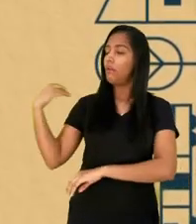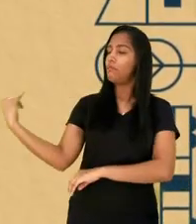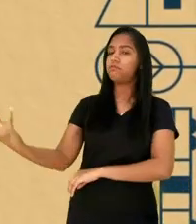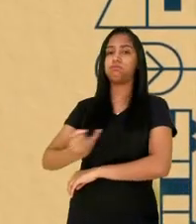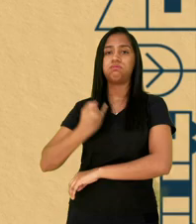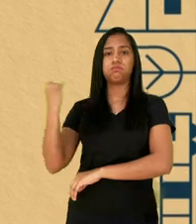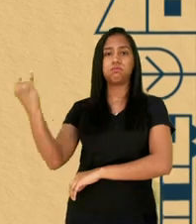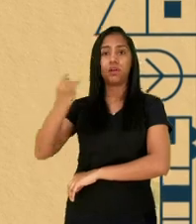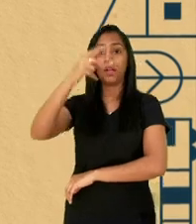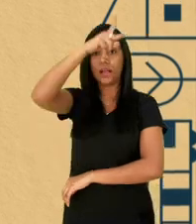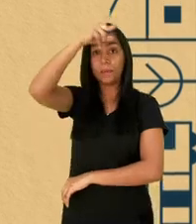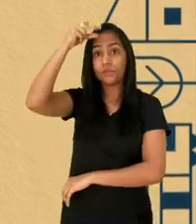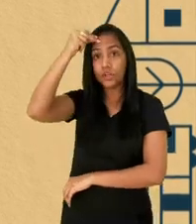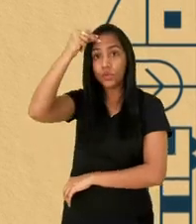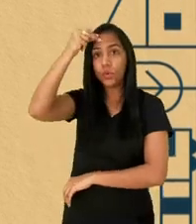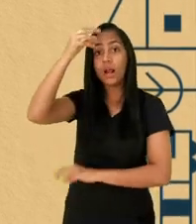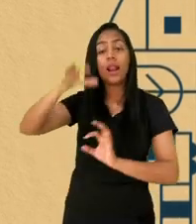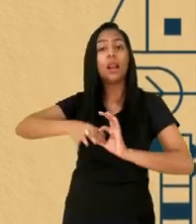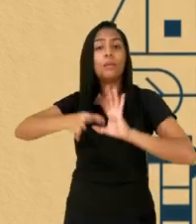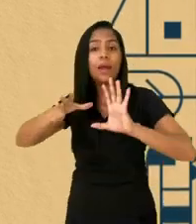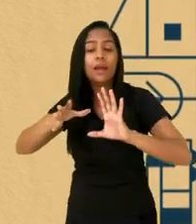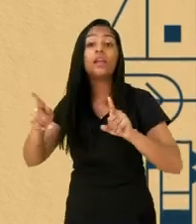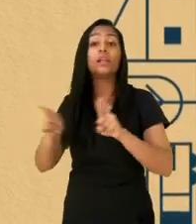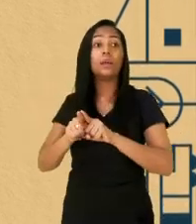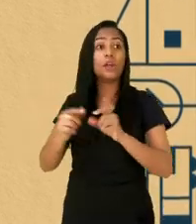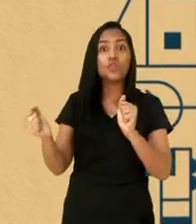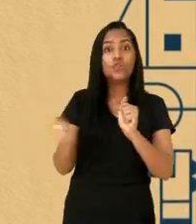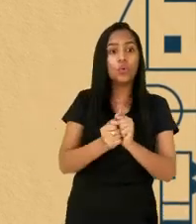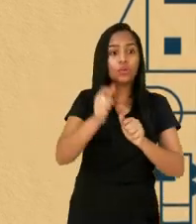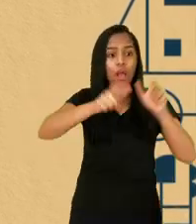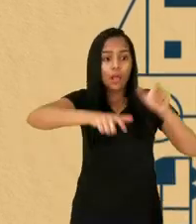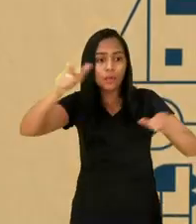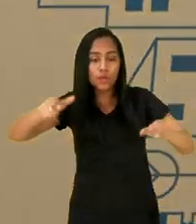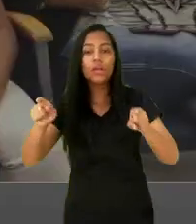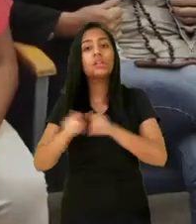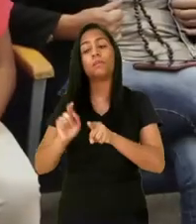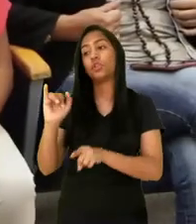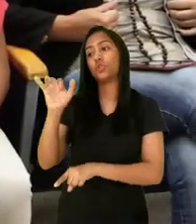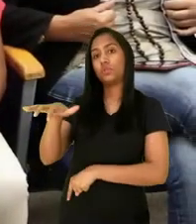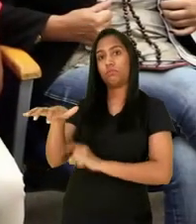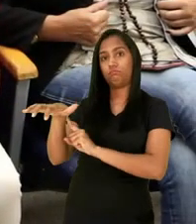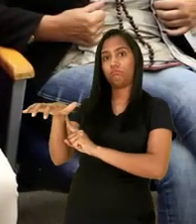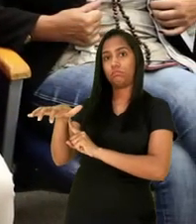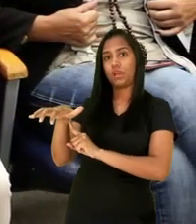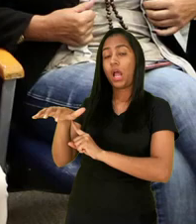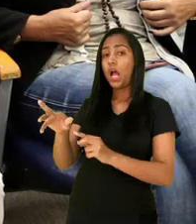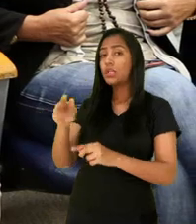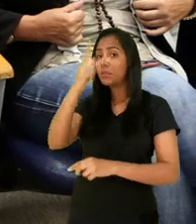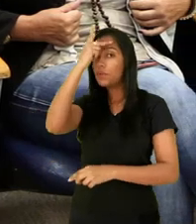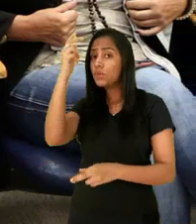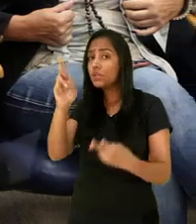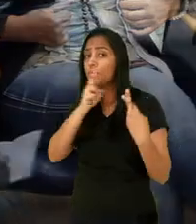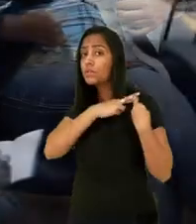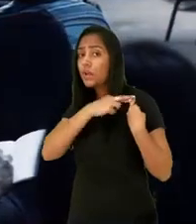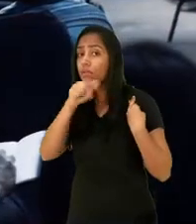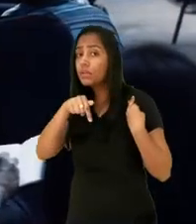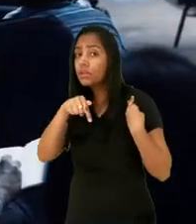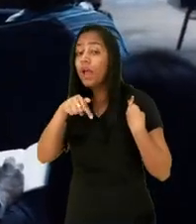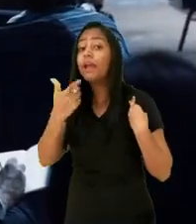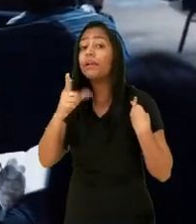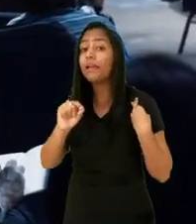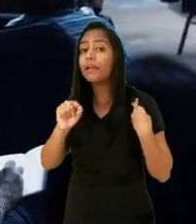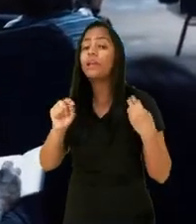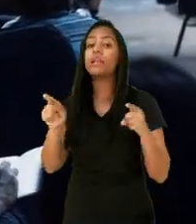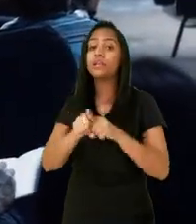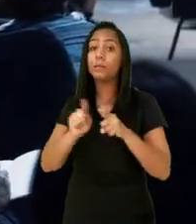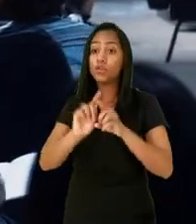Conhecendo a carta, podemos ajudar a melhorar nossas cidades. Para fazer isso de forma organizada, é fundamental que a Prefeitura